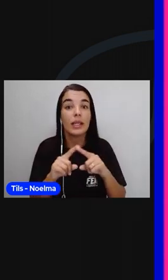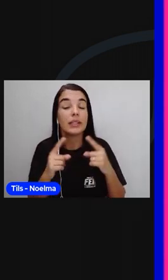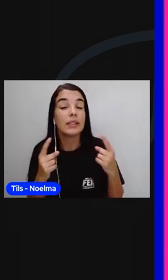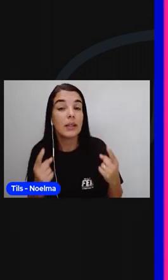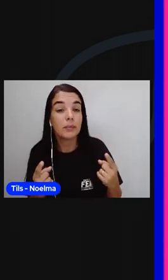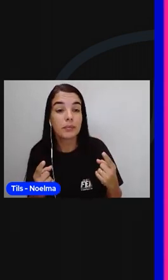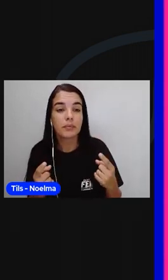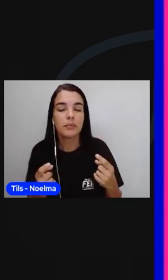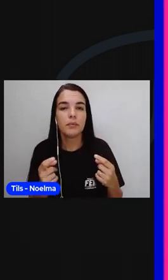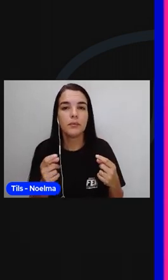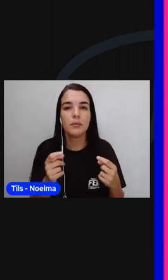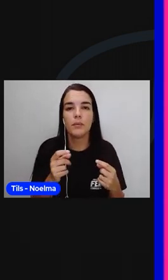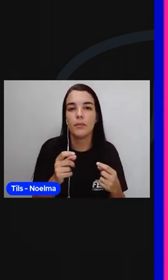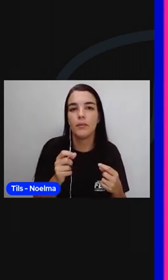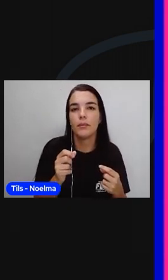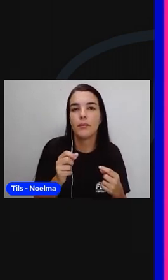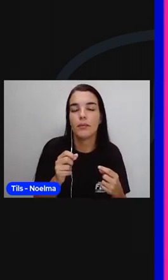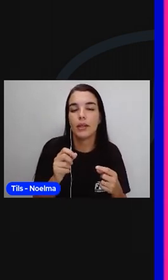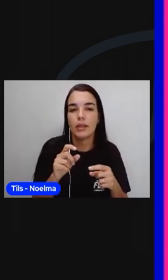-pé-l.